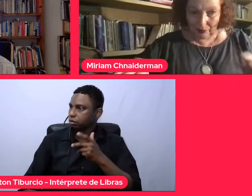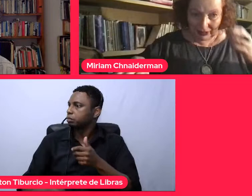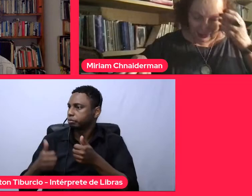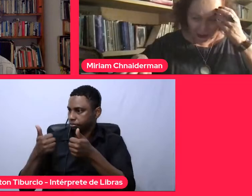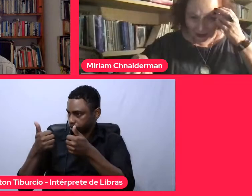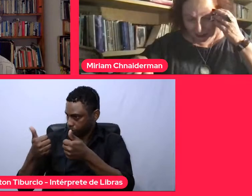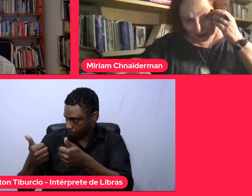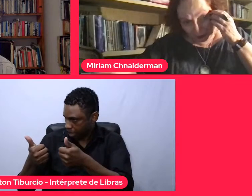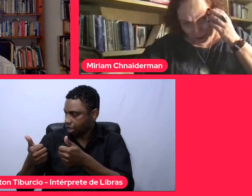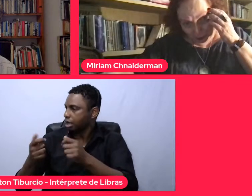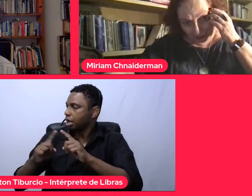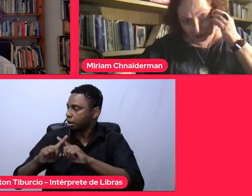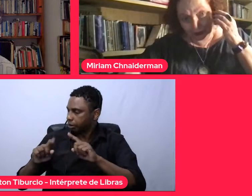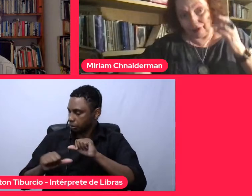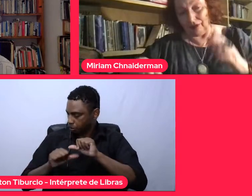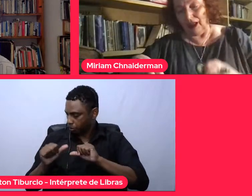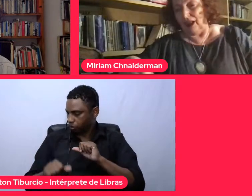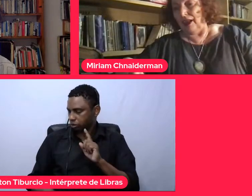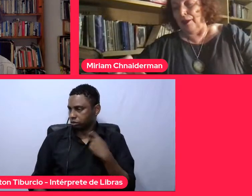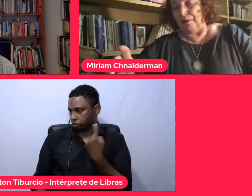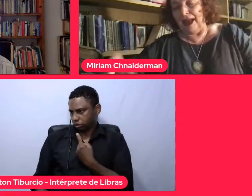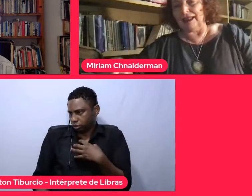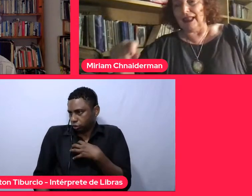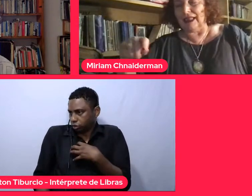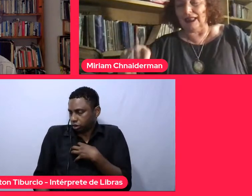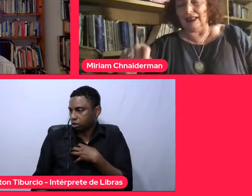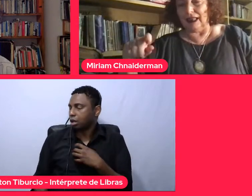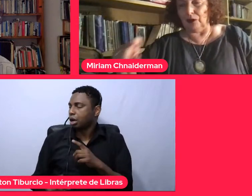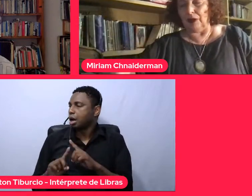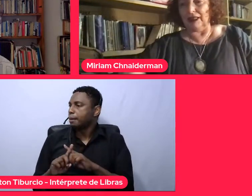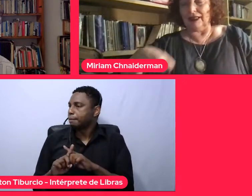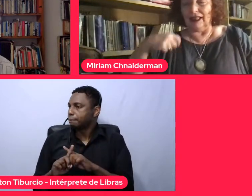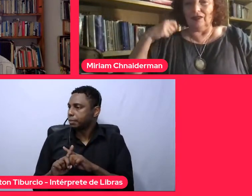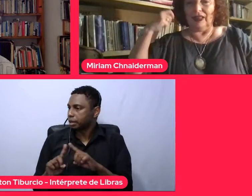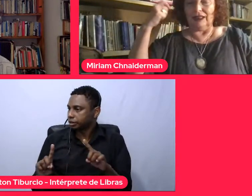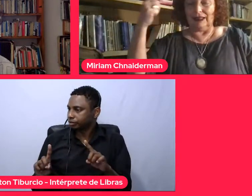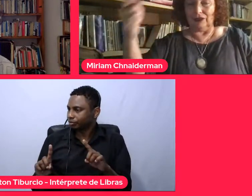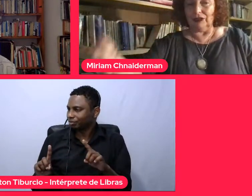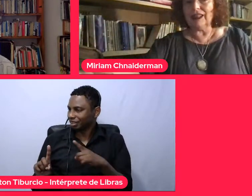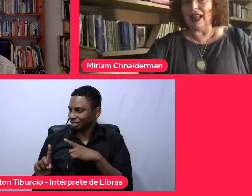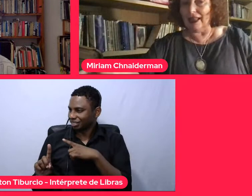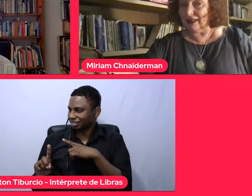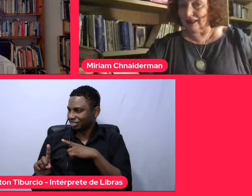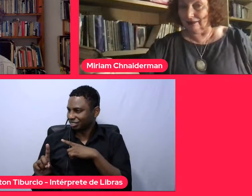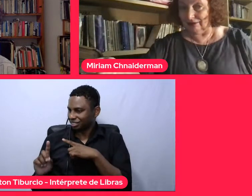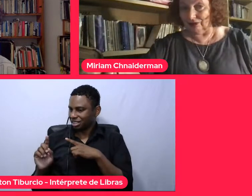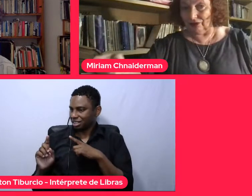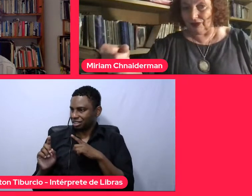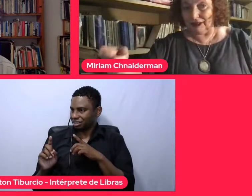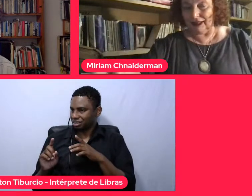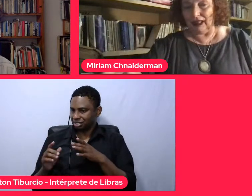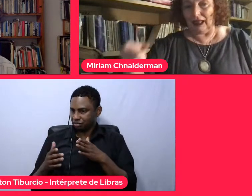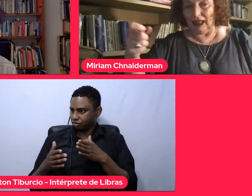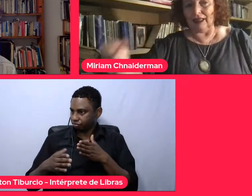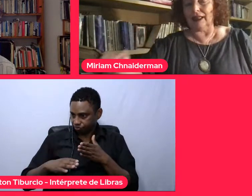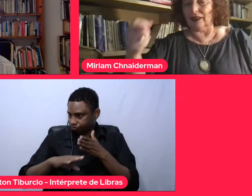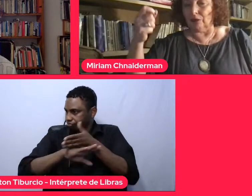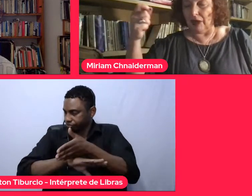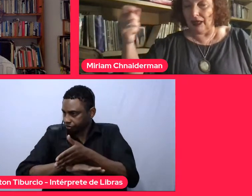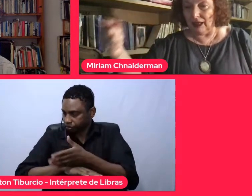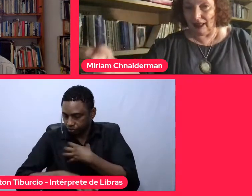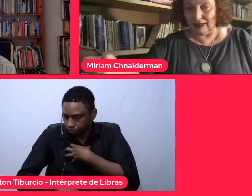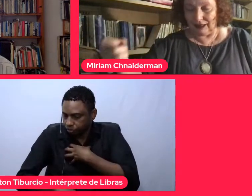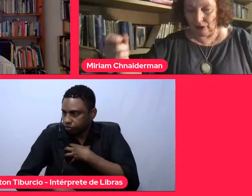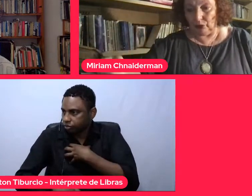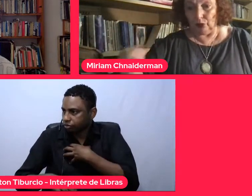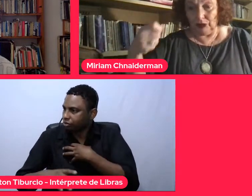transforma a gente também de outro jeito, mas aqui tem uma intervenção direta, você entra